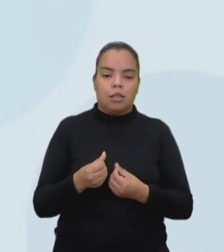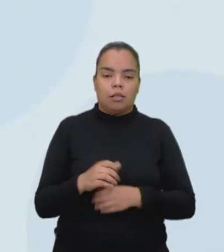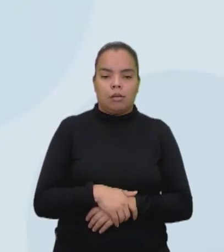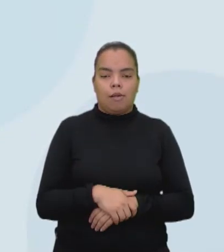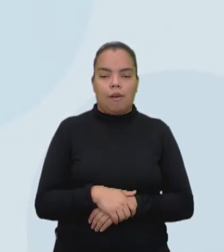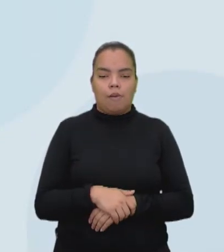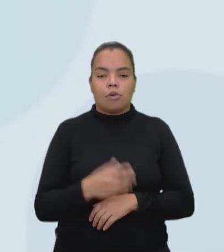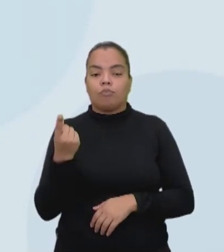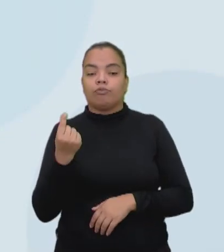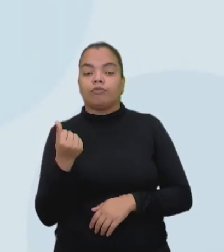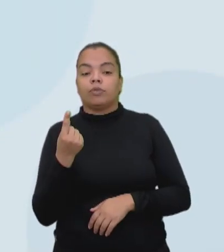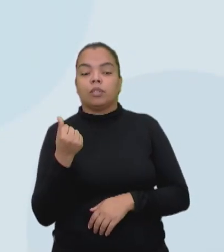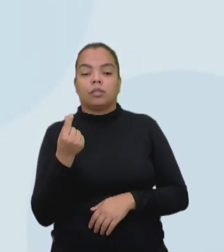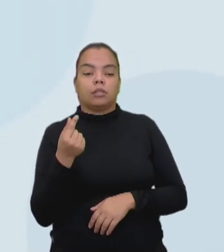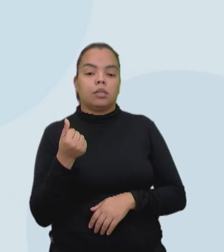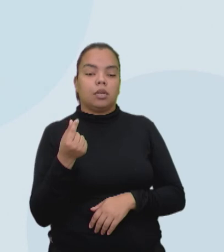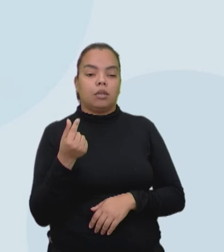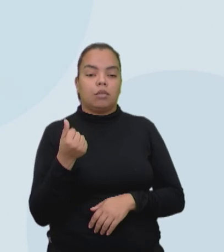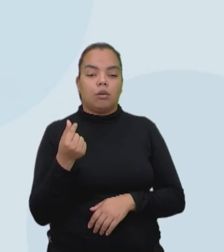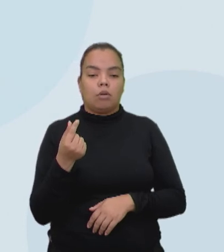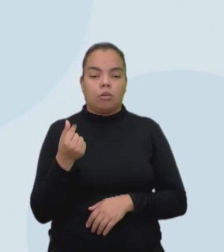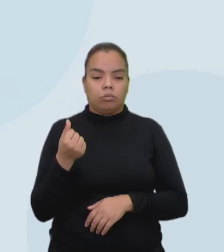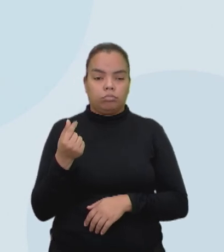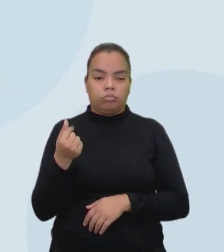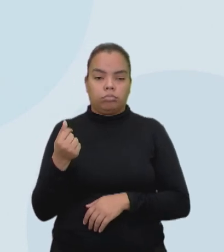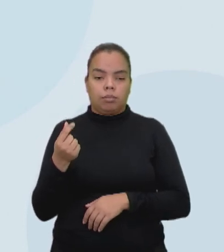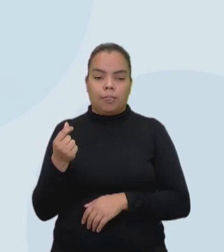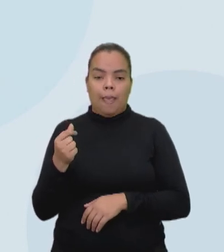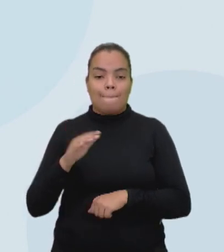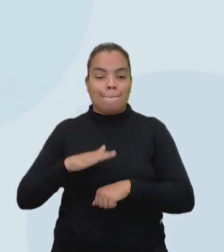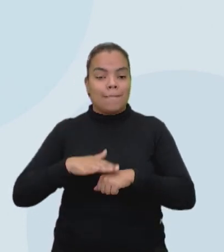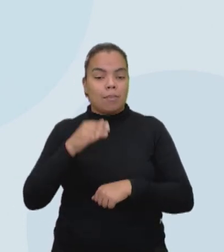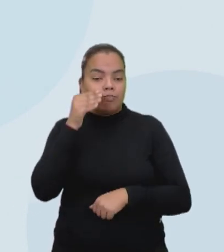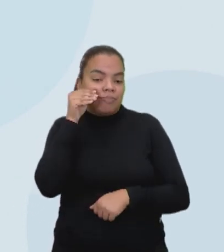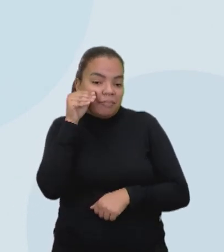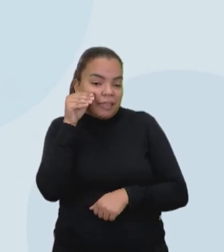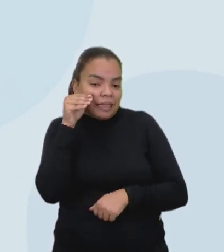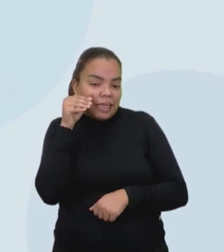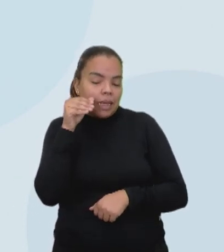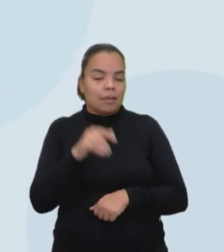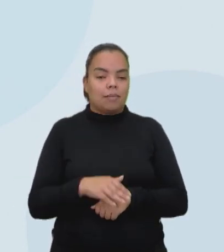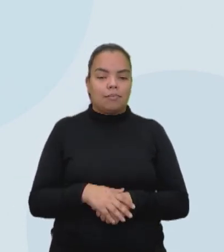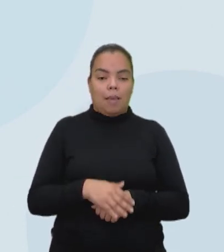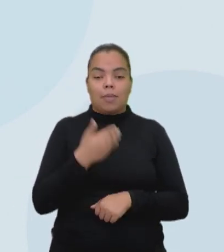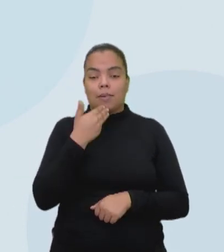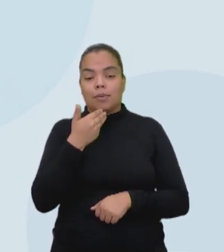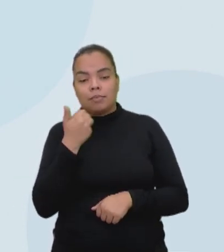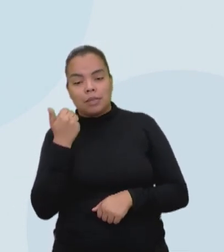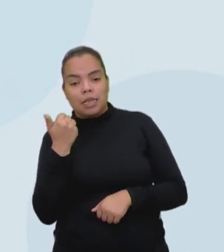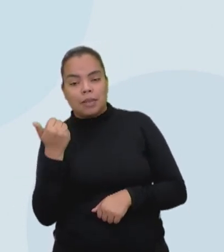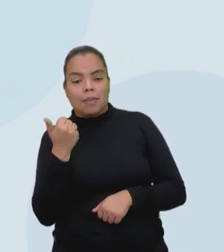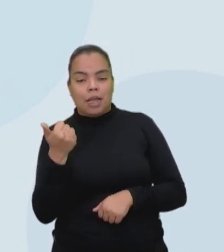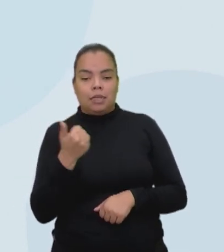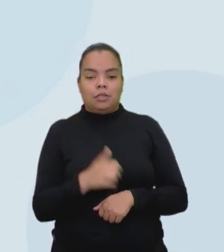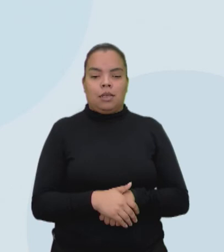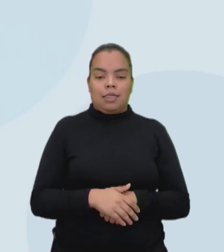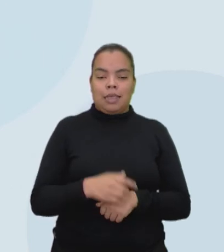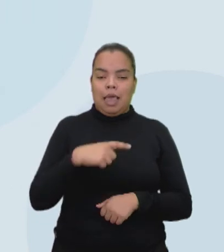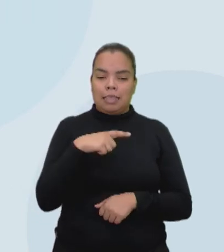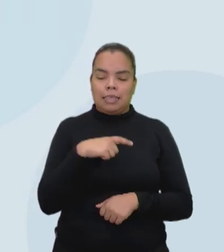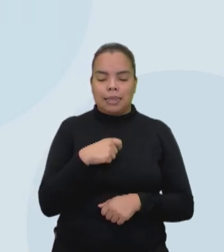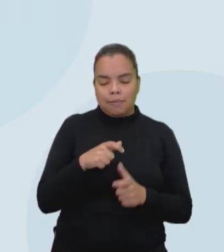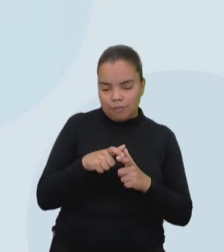financeiro. O investimento no mercado financeiro, muitas vezes, é mais atrativo, rende mais